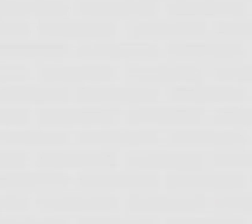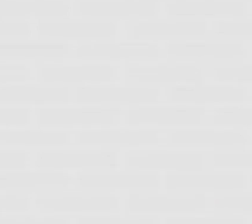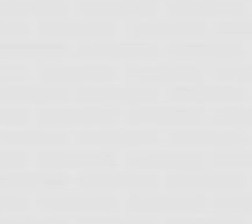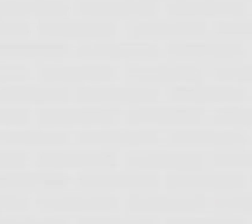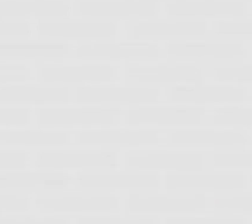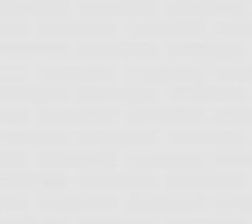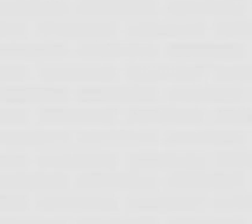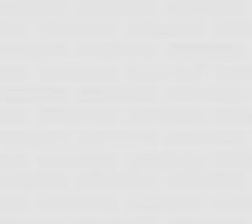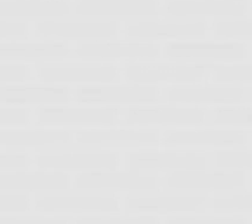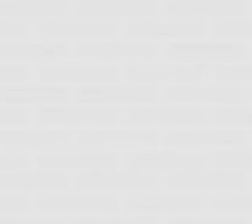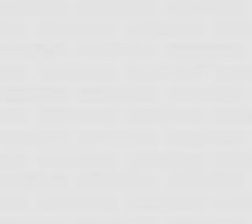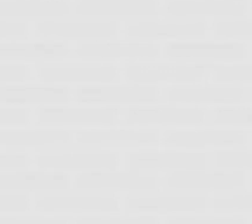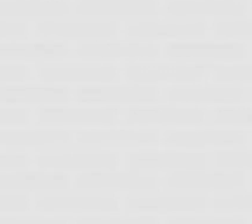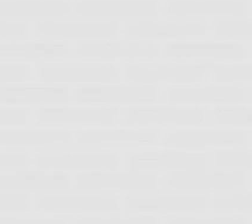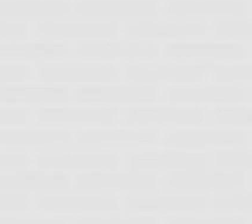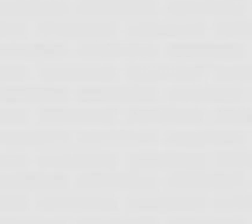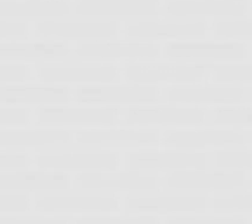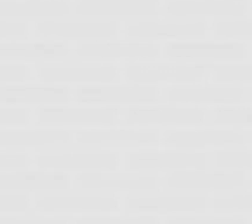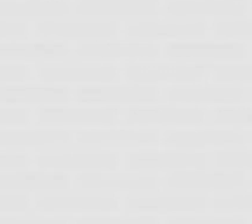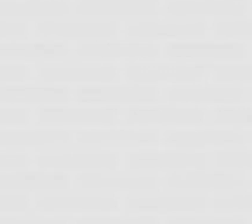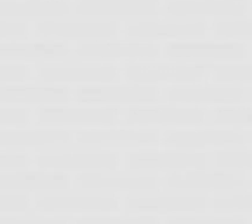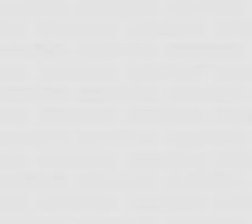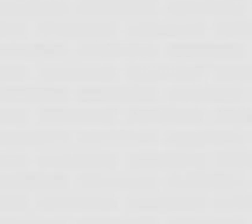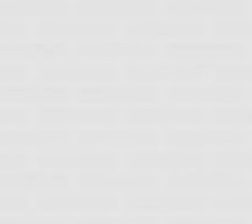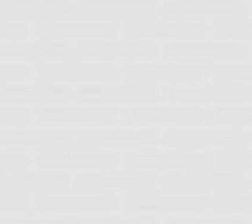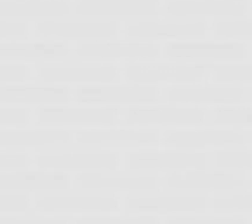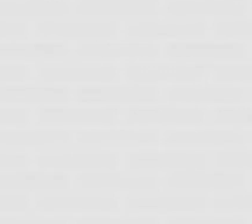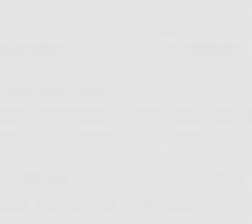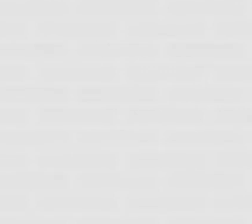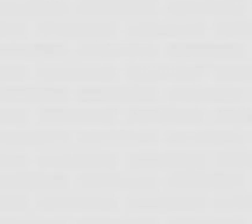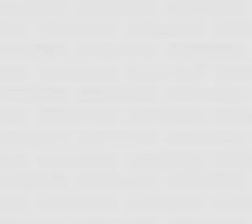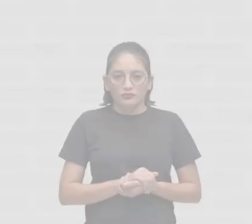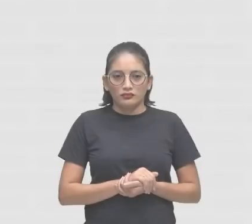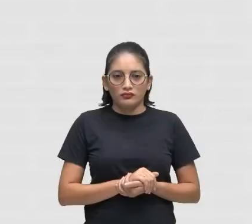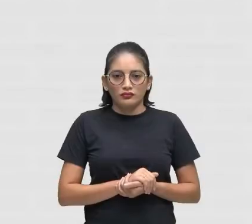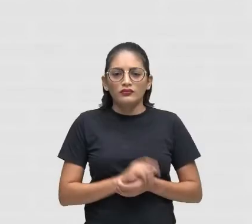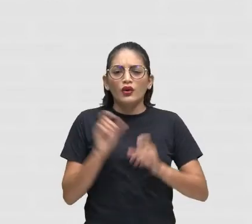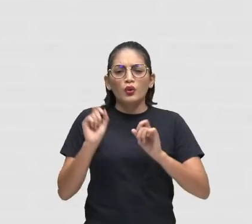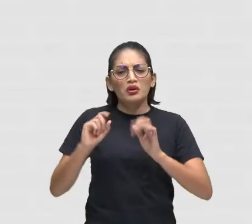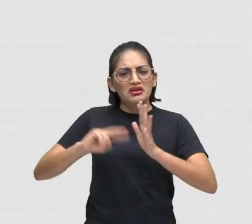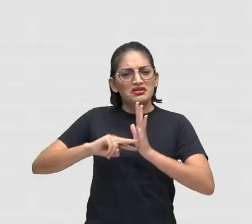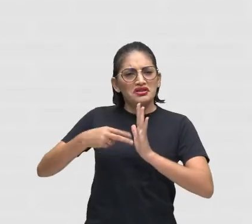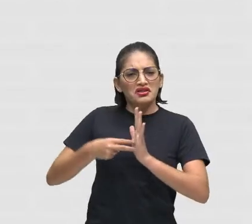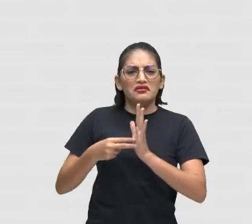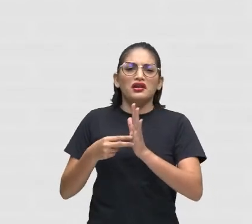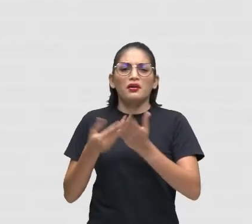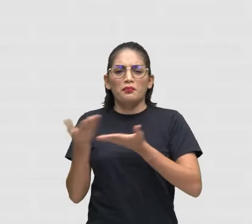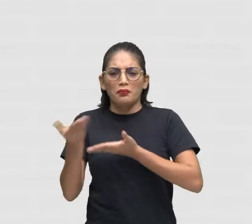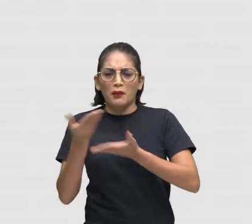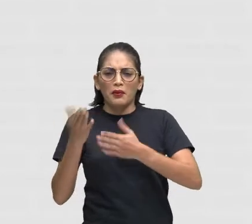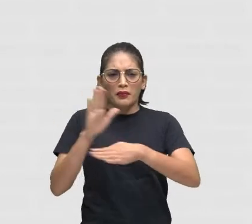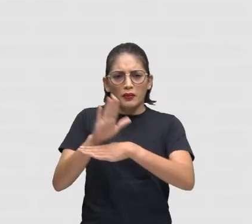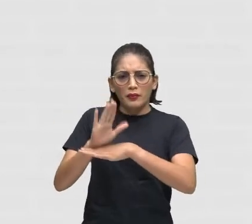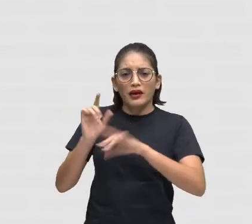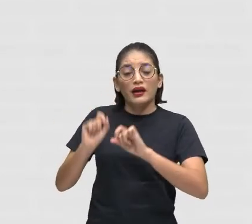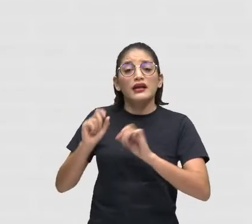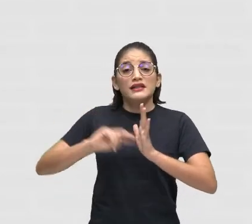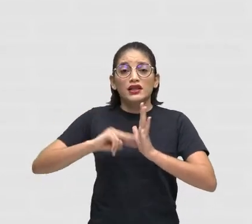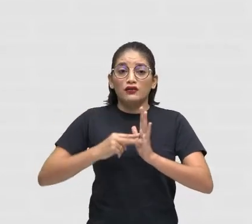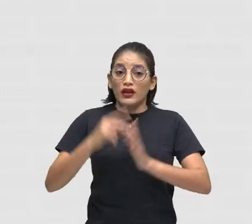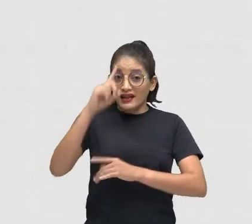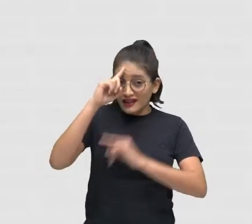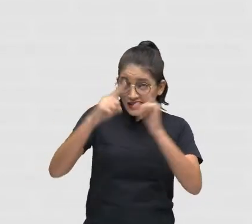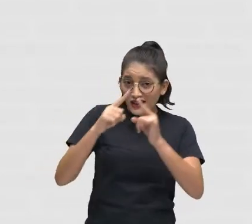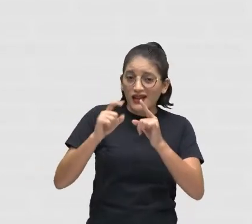Essa Interdependência Entre pessoas Com diferentes Potencialidades Como